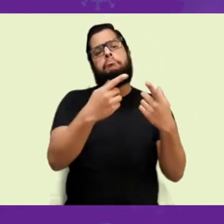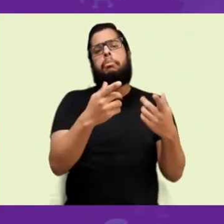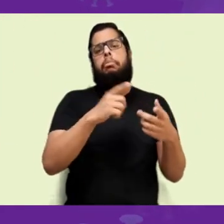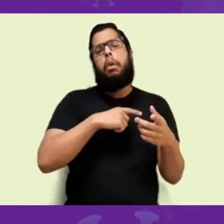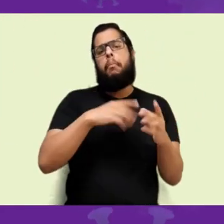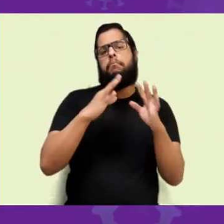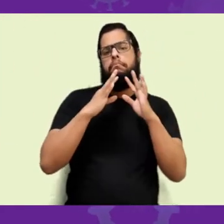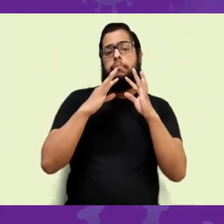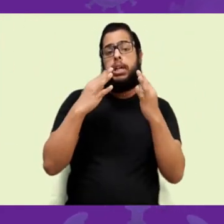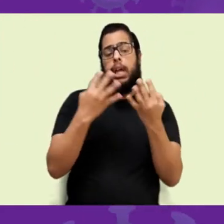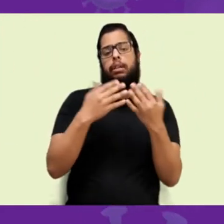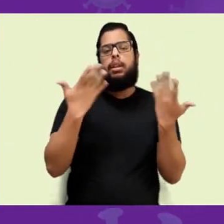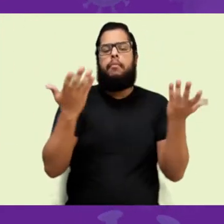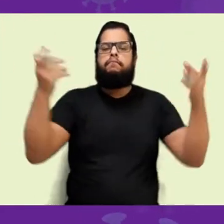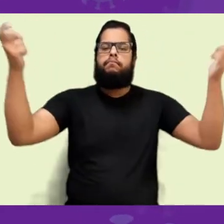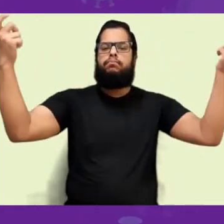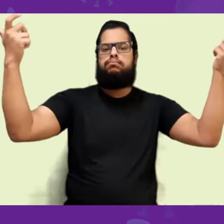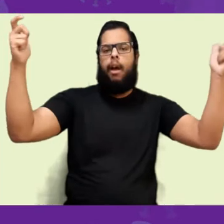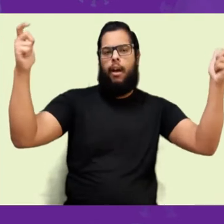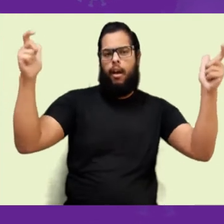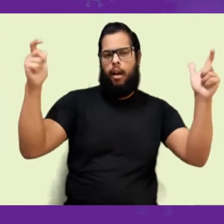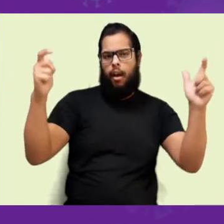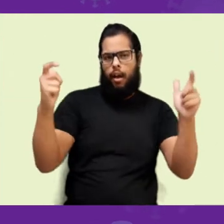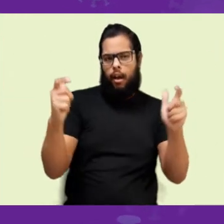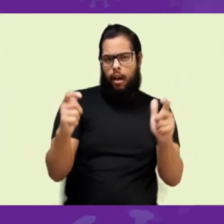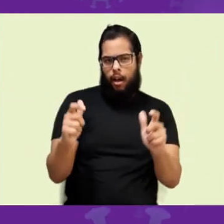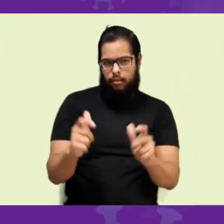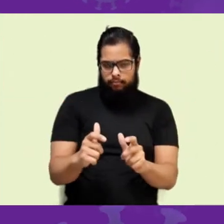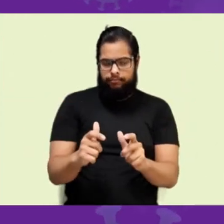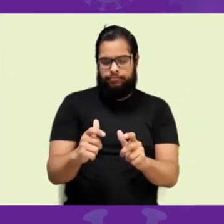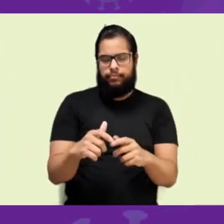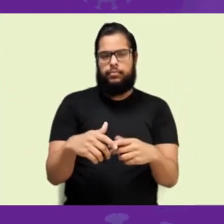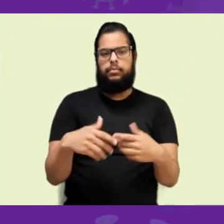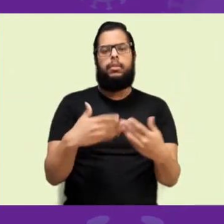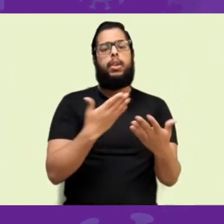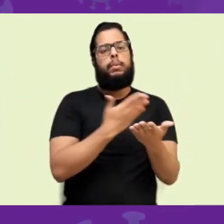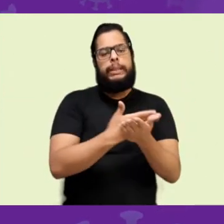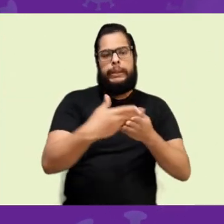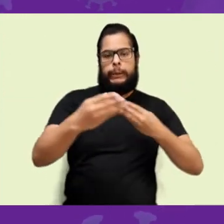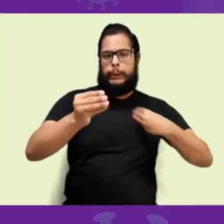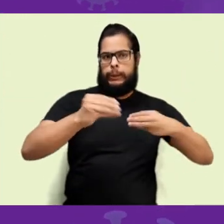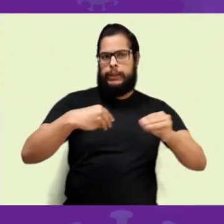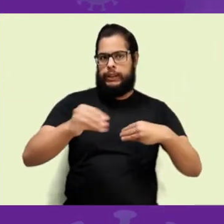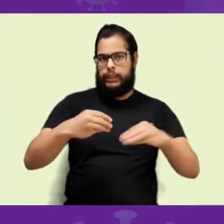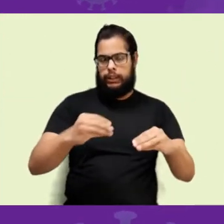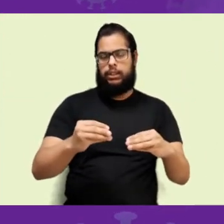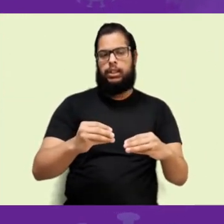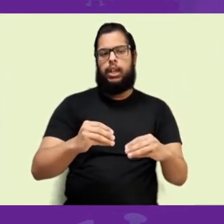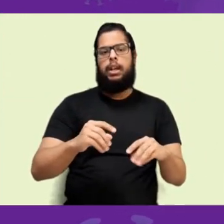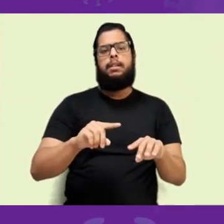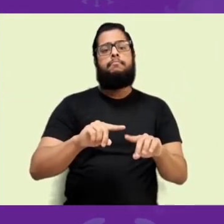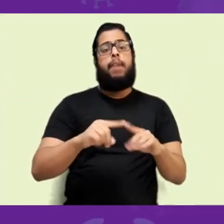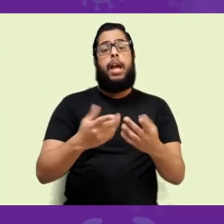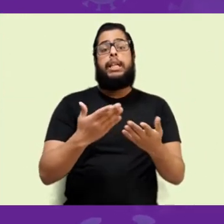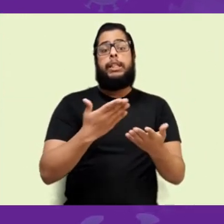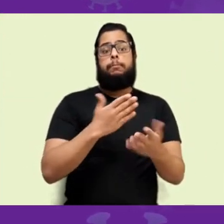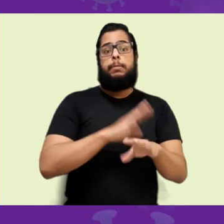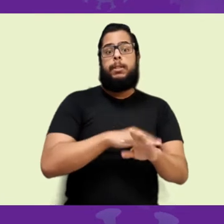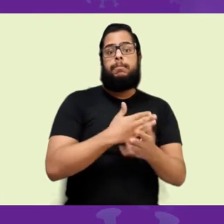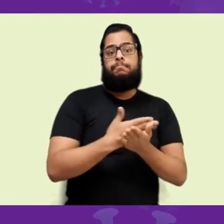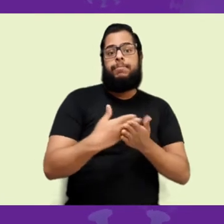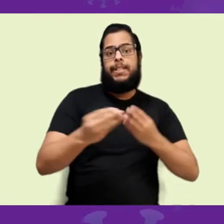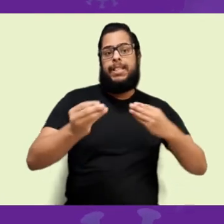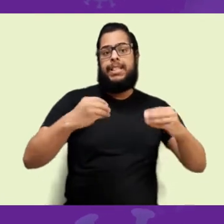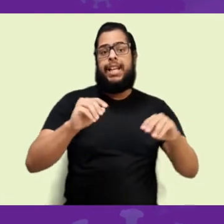flexibilizar. Na hora que a gente começa a flexibilizar e ainda não tem vacina, não tem nada, pode ser que um número de pessoas que não